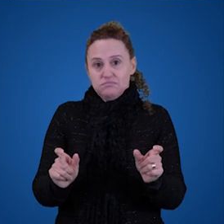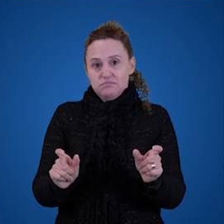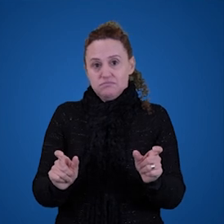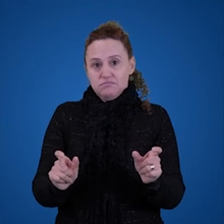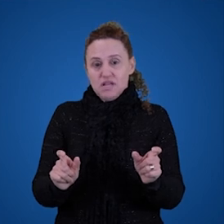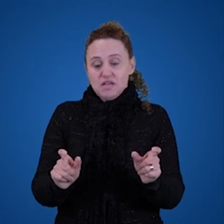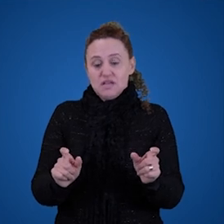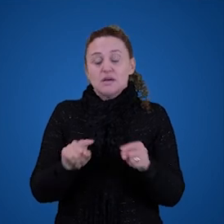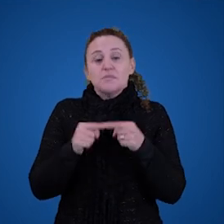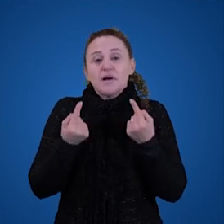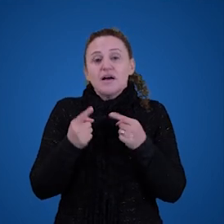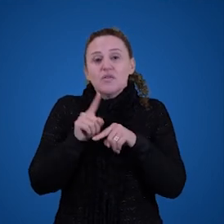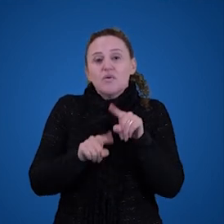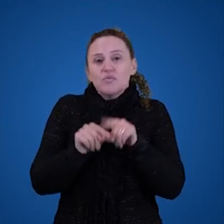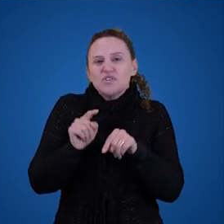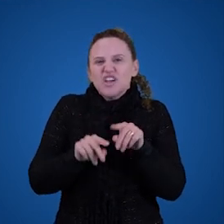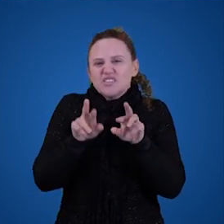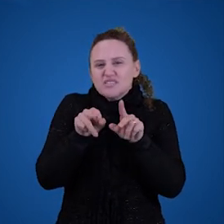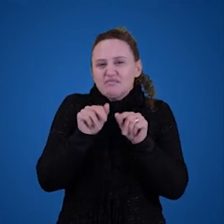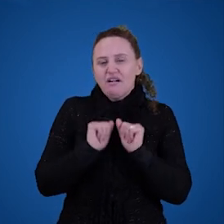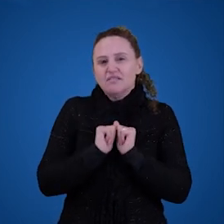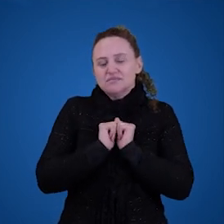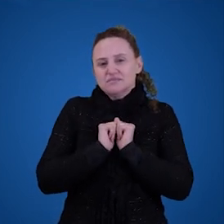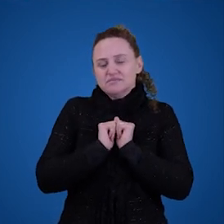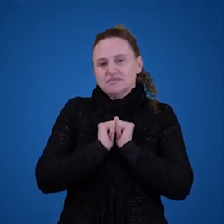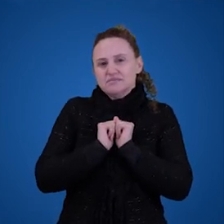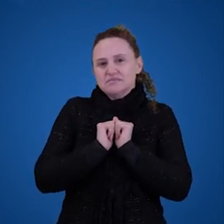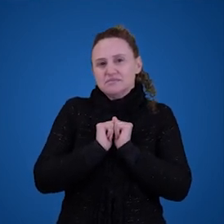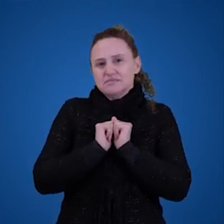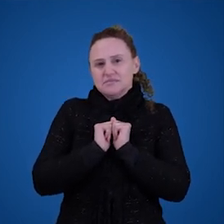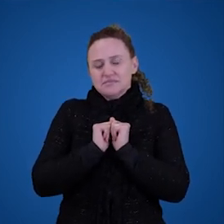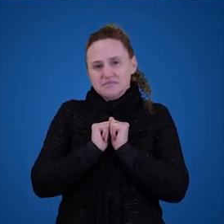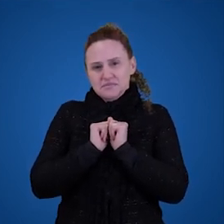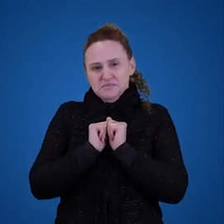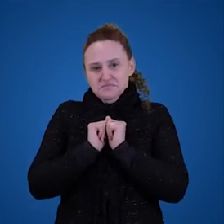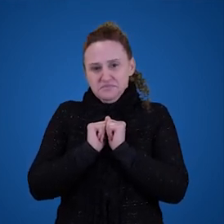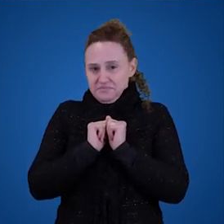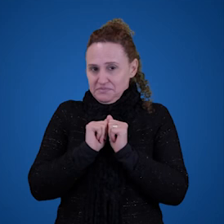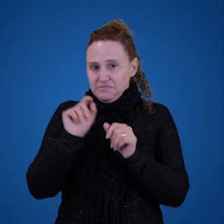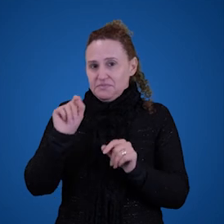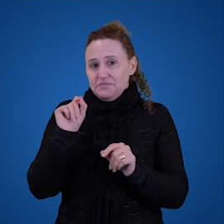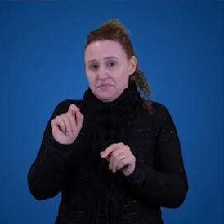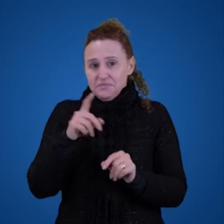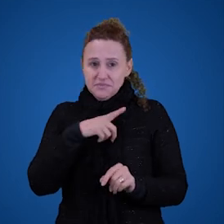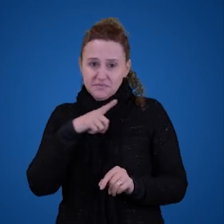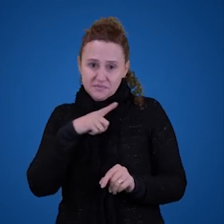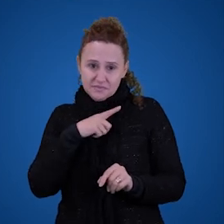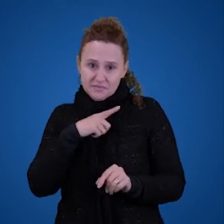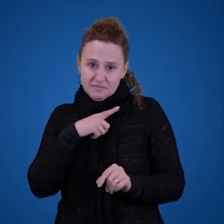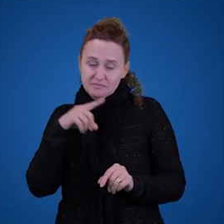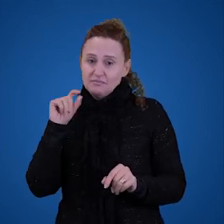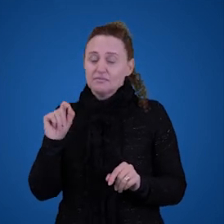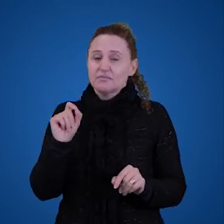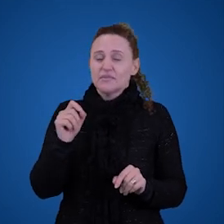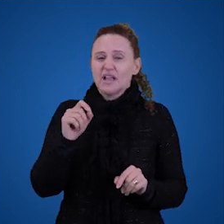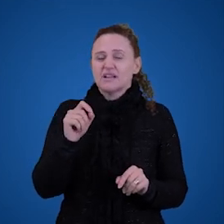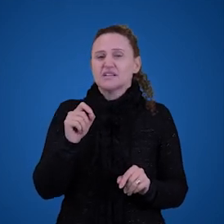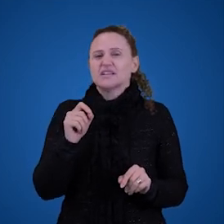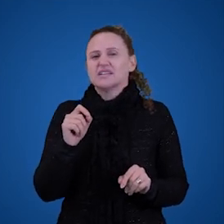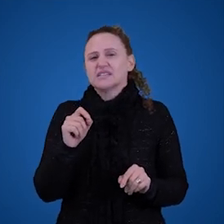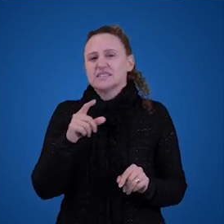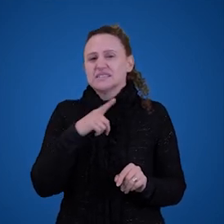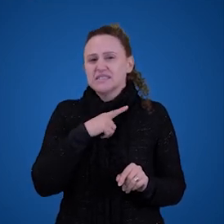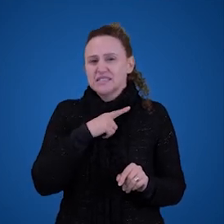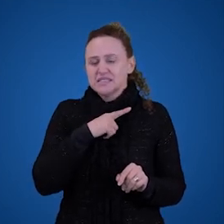objeto é igual a ele mesmo só que não é isso que parece transparecer na frase assim a TRS parece